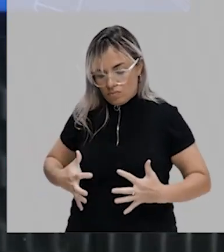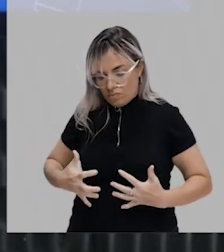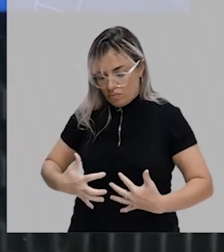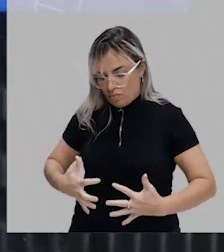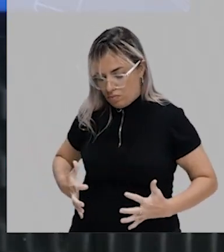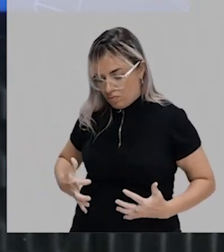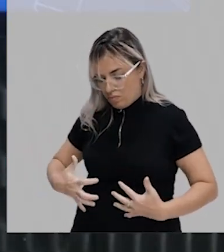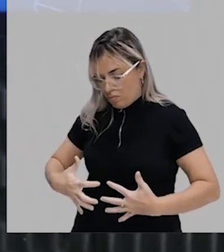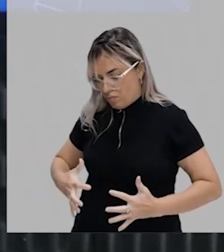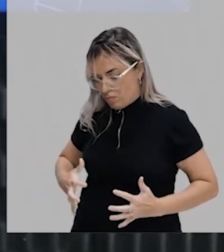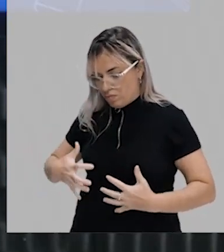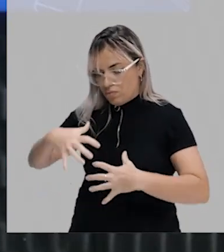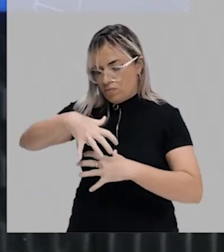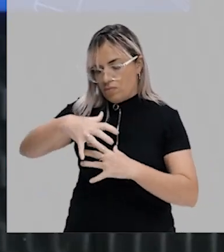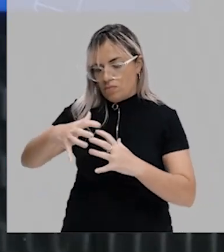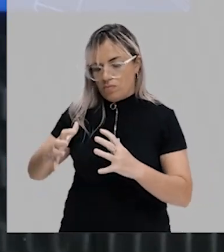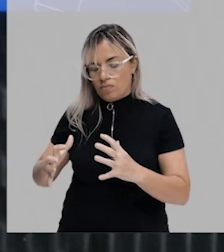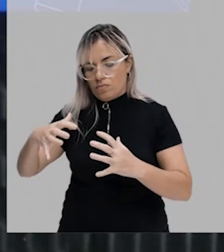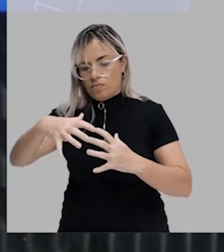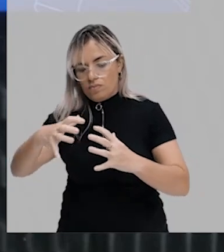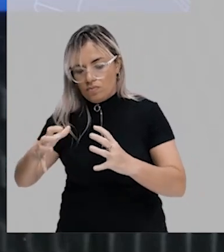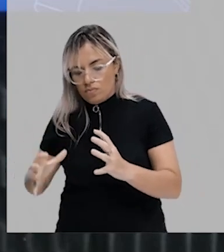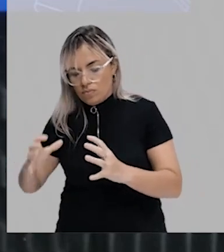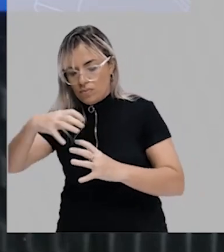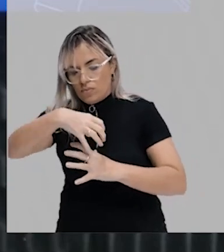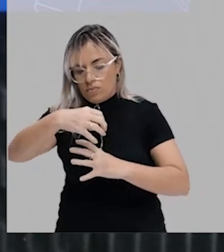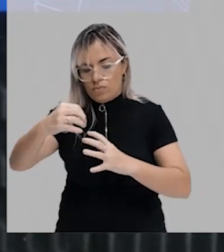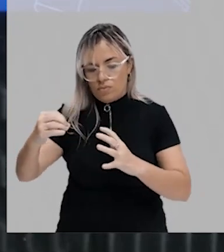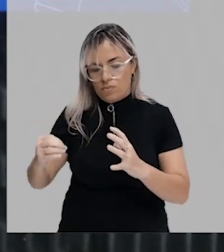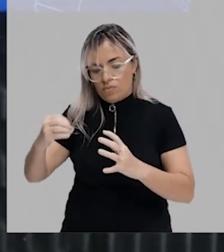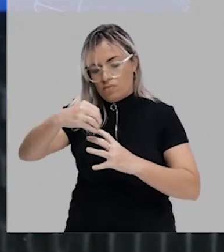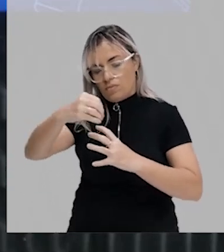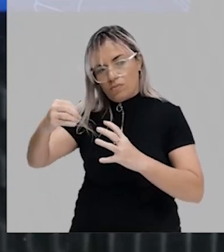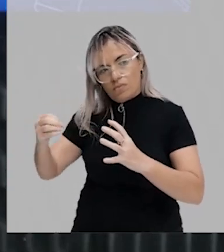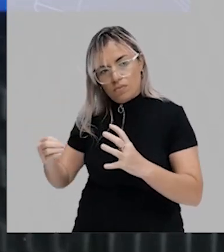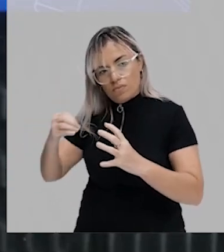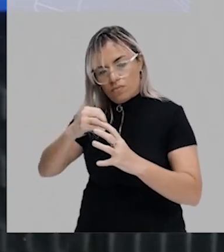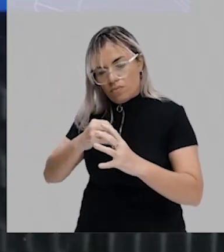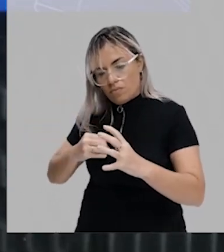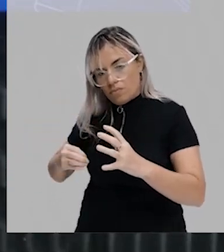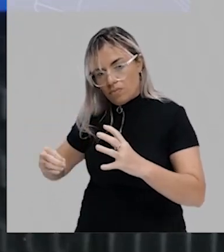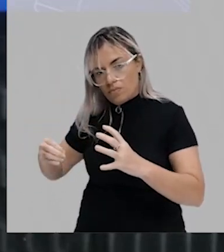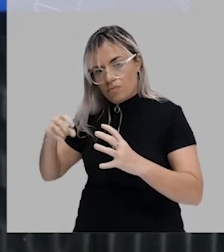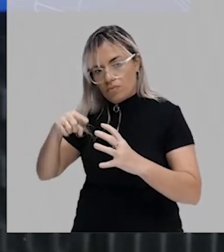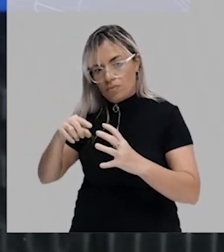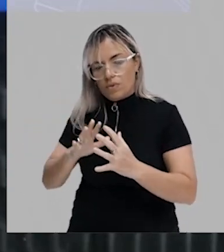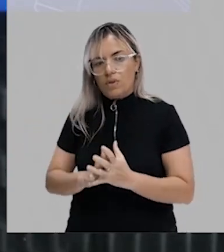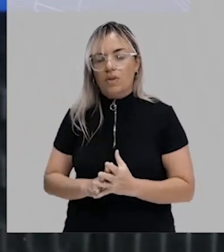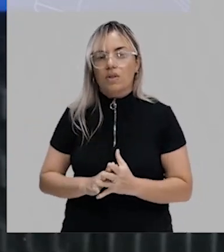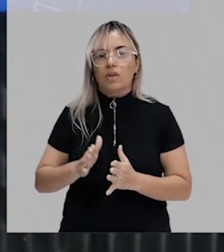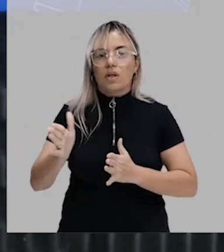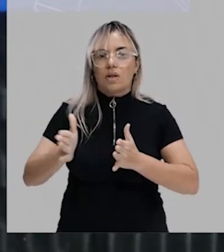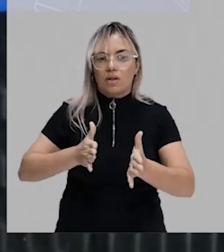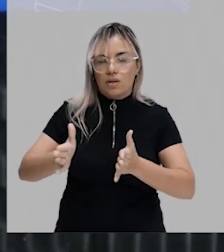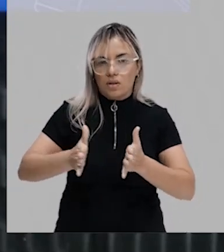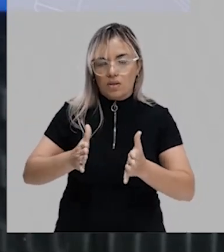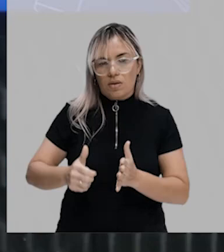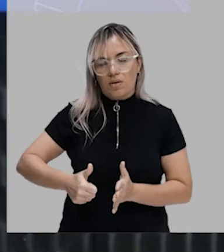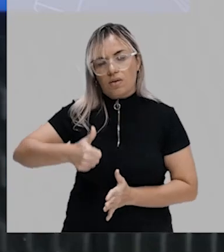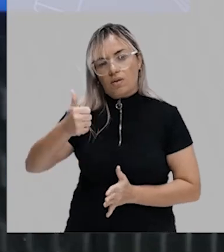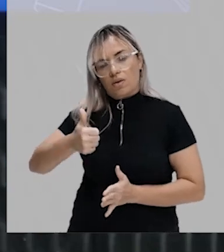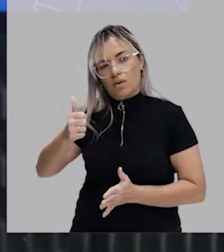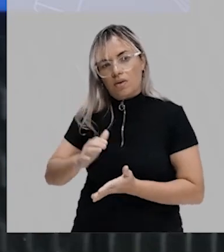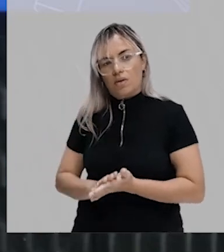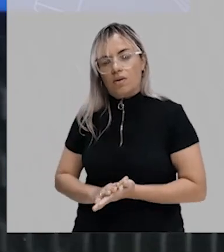folhetos embrionários. Nessa fase em que ocorre a formação desses primeiros folhetos embrionários, nós